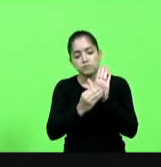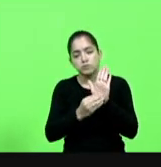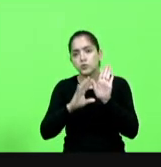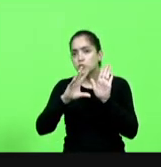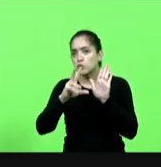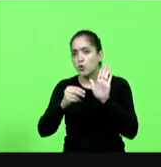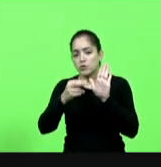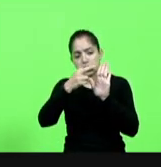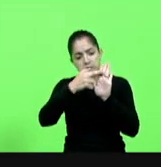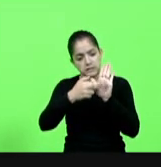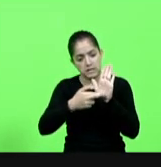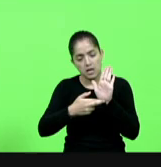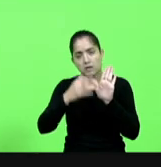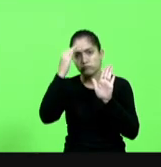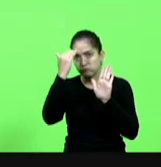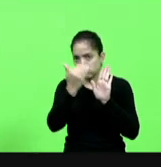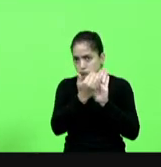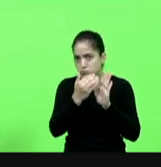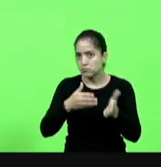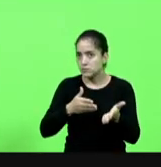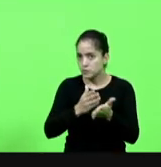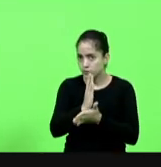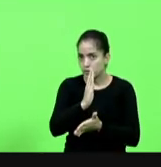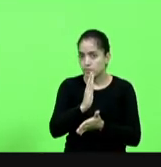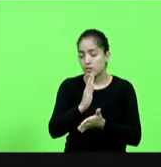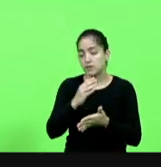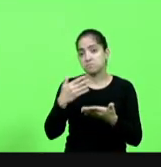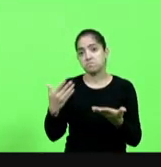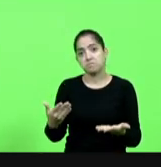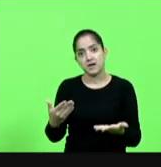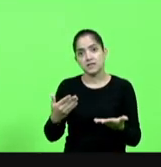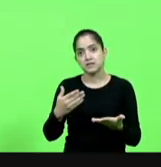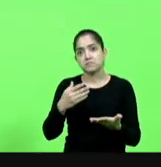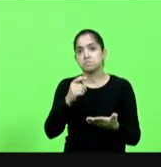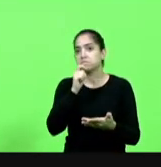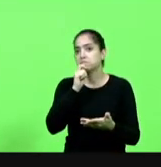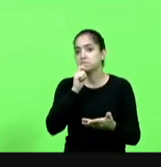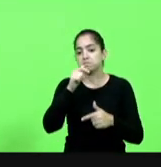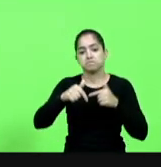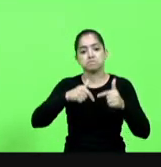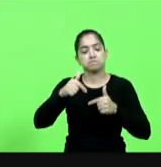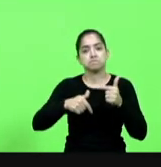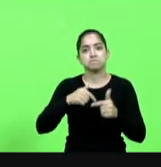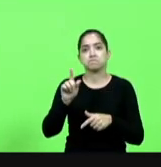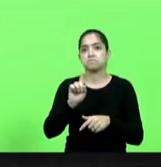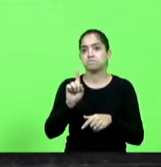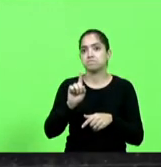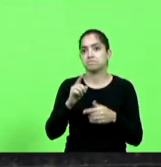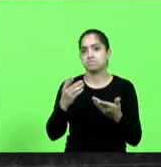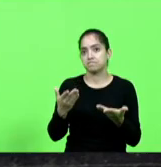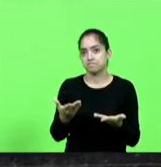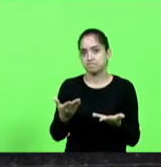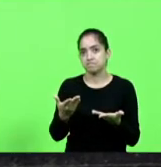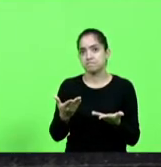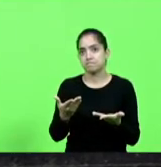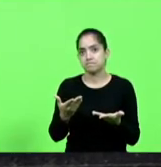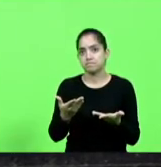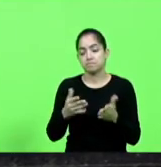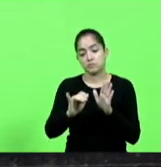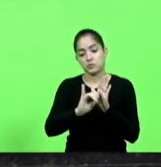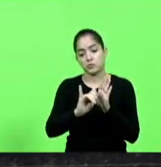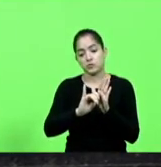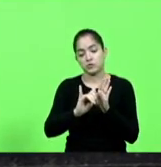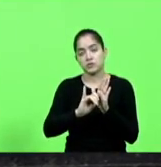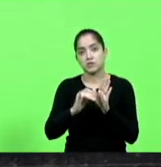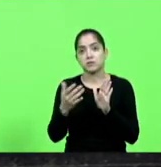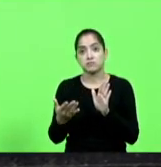requisitos eles foram aprovados só não estão dentro do número de vagas previstas naquele edital se